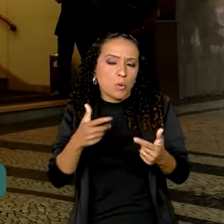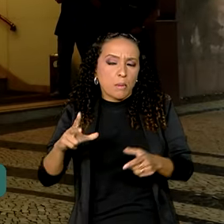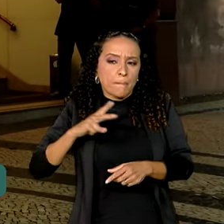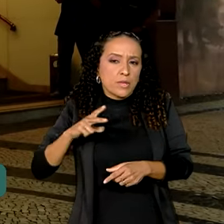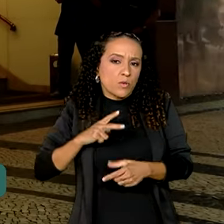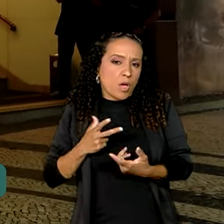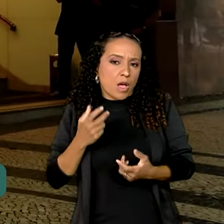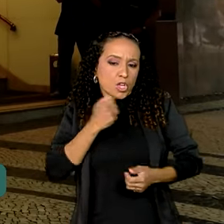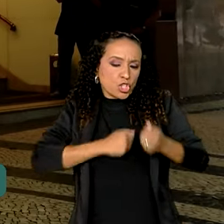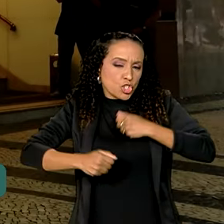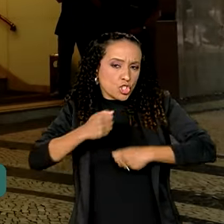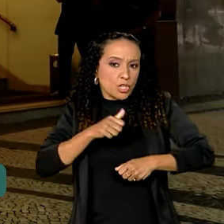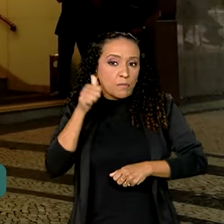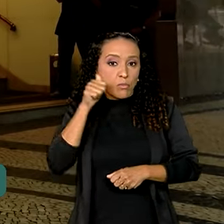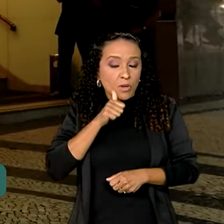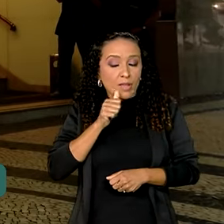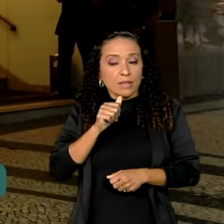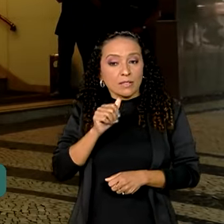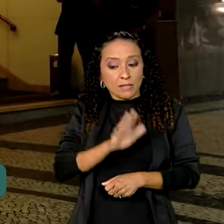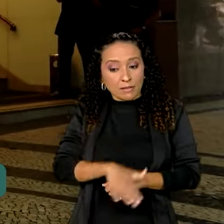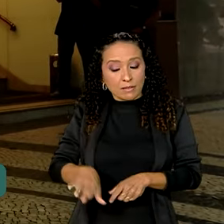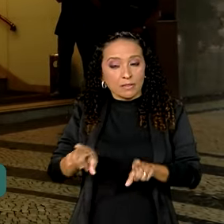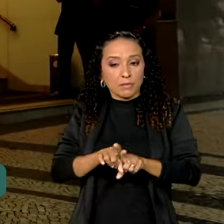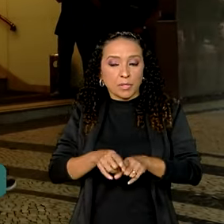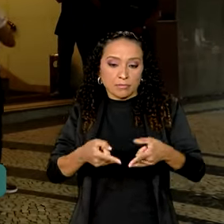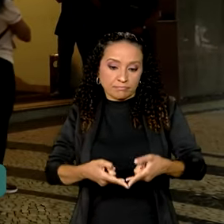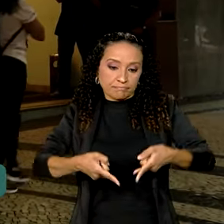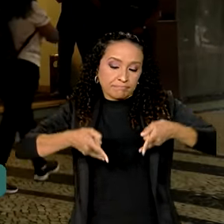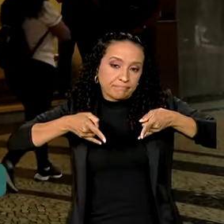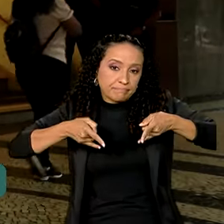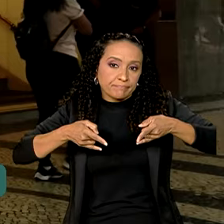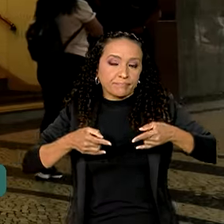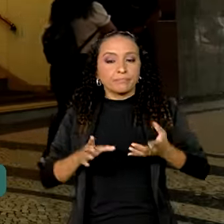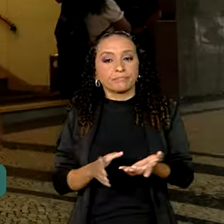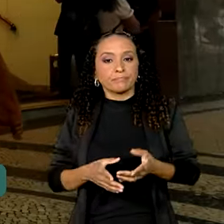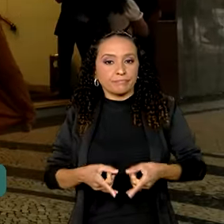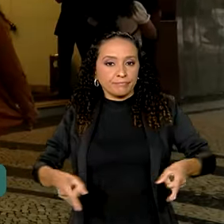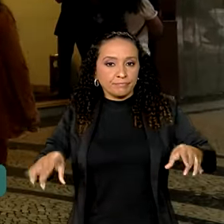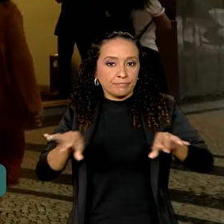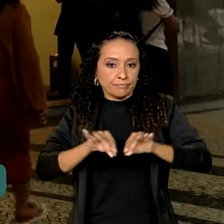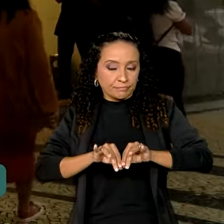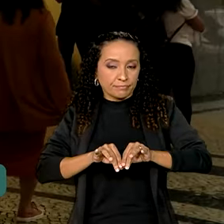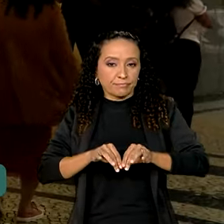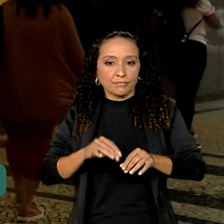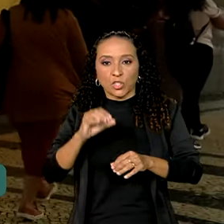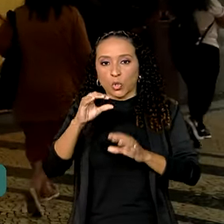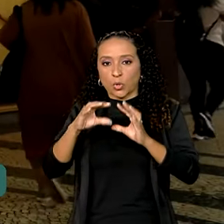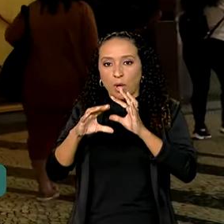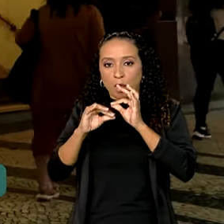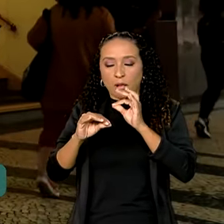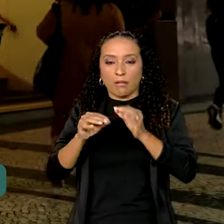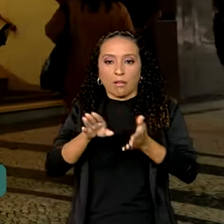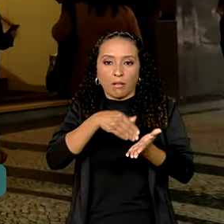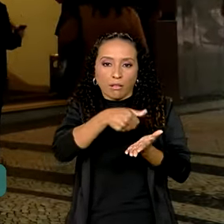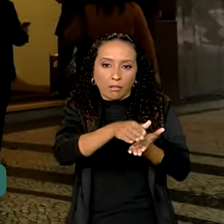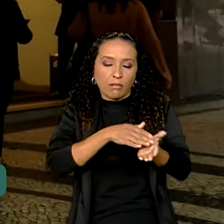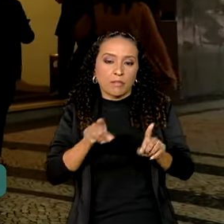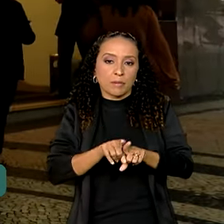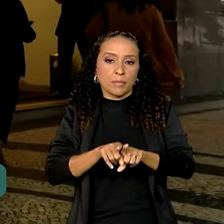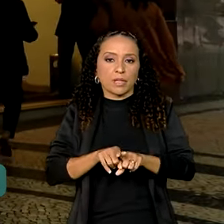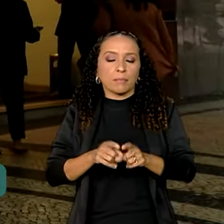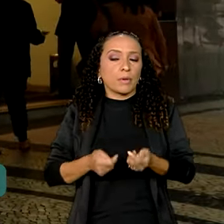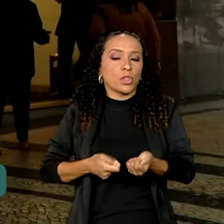e de higiene para mulheres e crianças, absorventes, fraldas, mamadeiras, lenços umedecidos. E para doar,